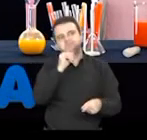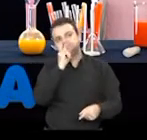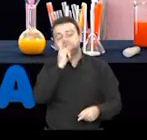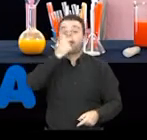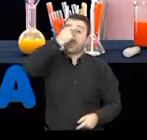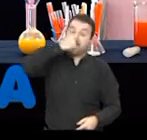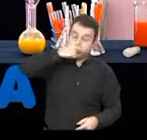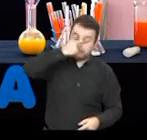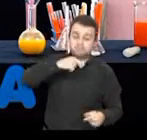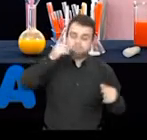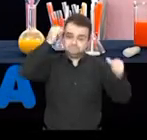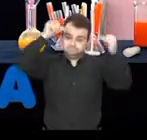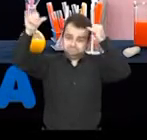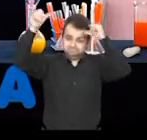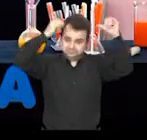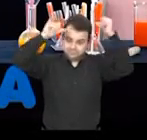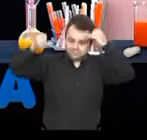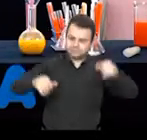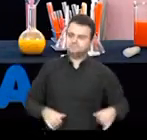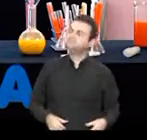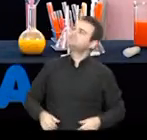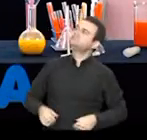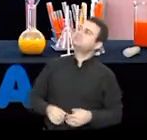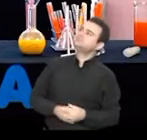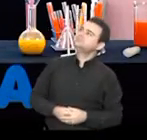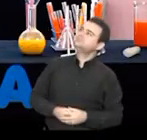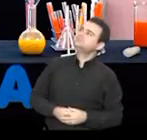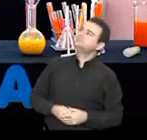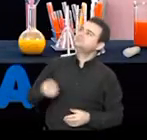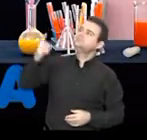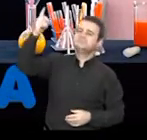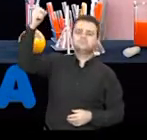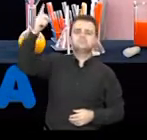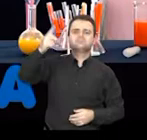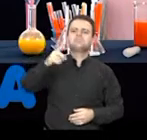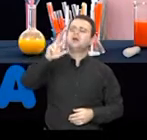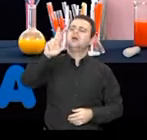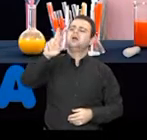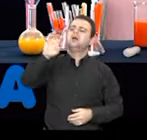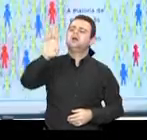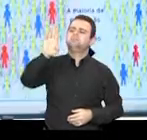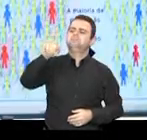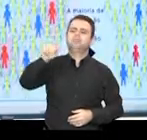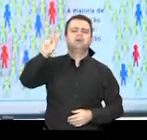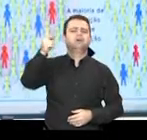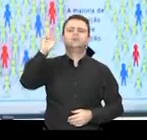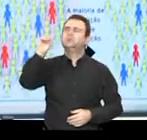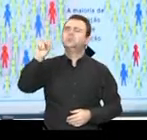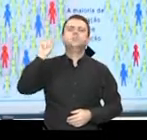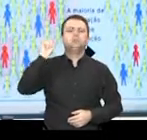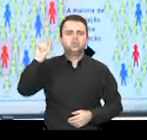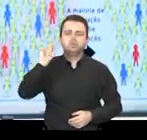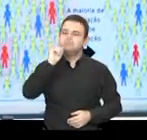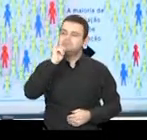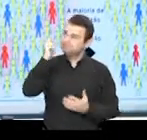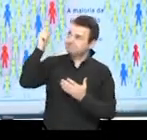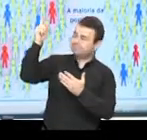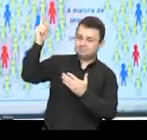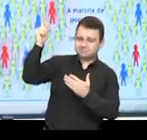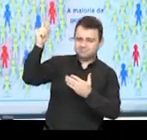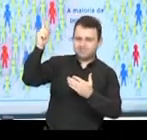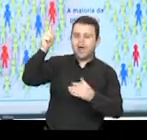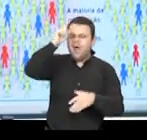Agora eu trago para vocês sobre imunidade de rebanho e a importância de se tomar a vacina. Percebam que existem pessoas